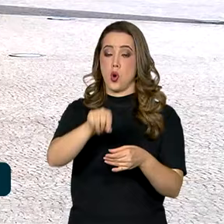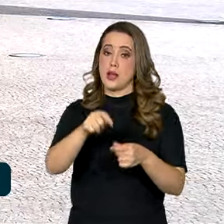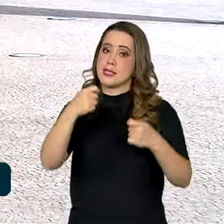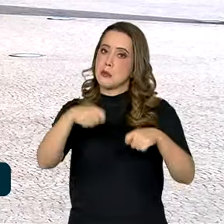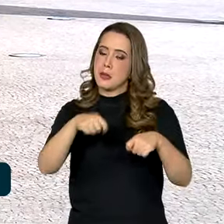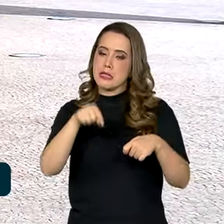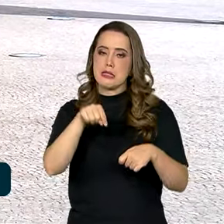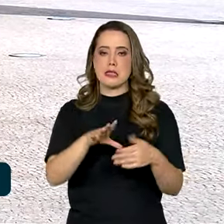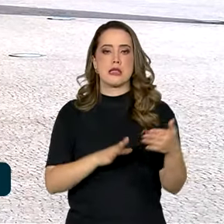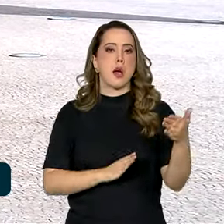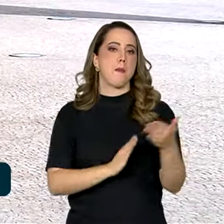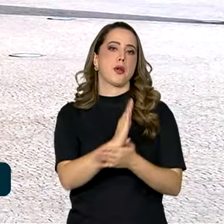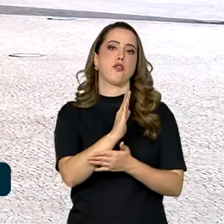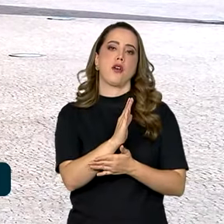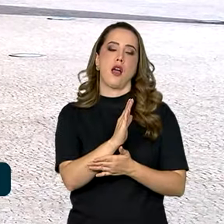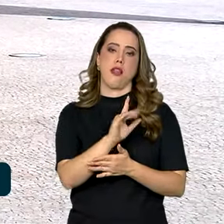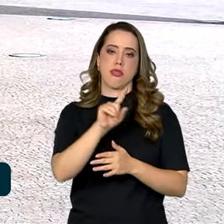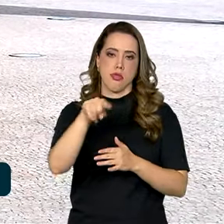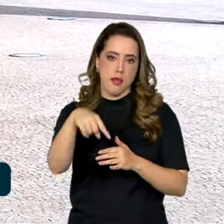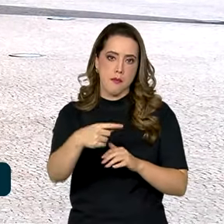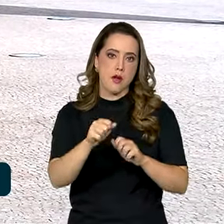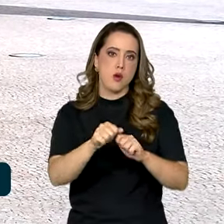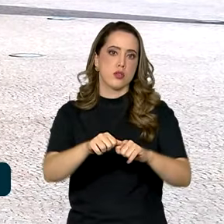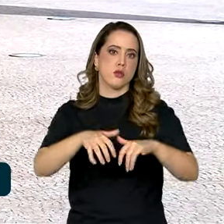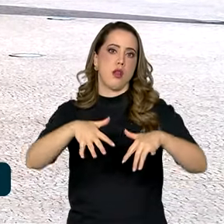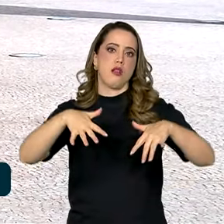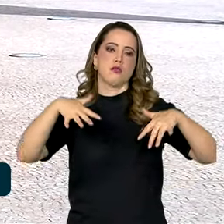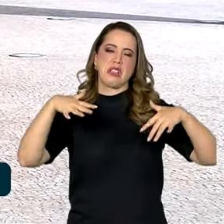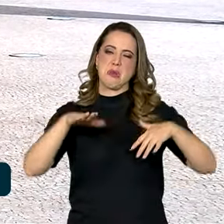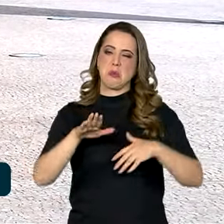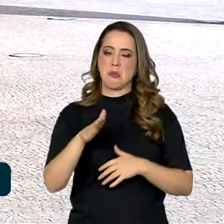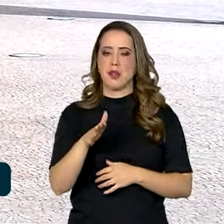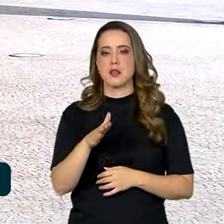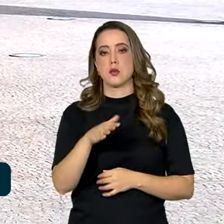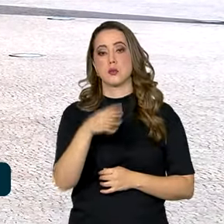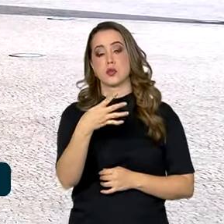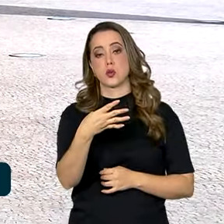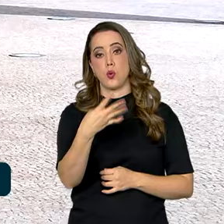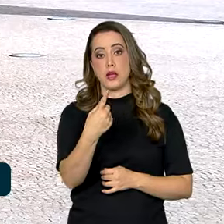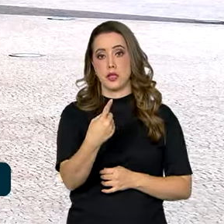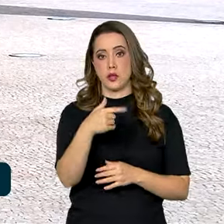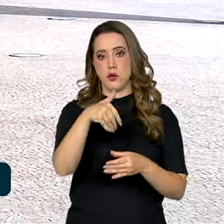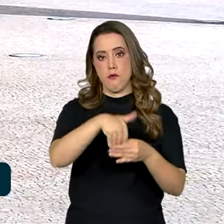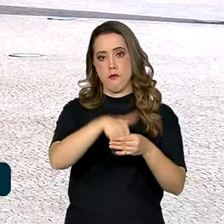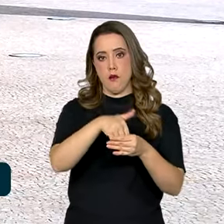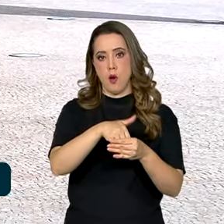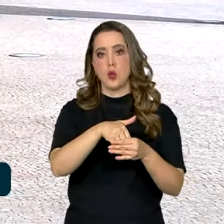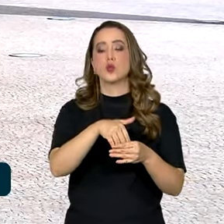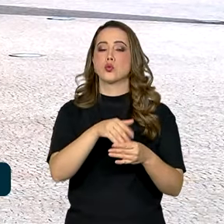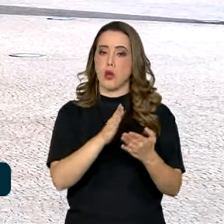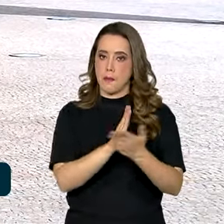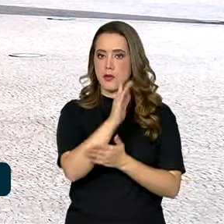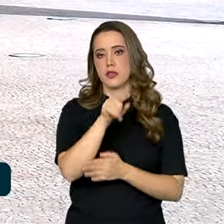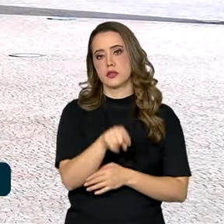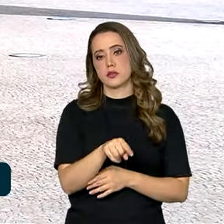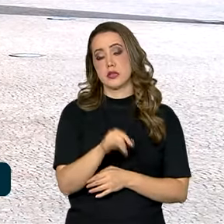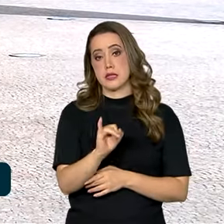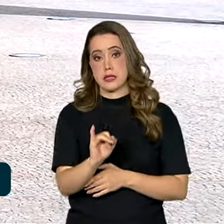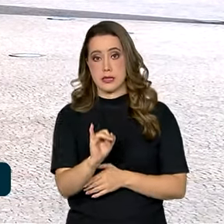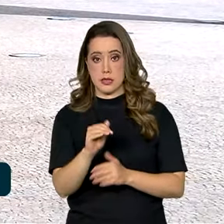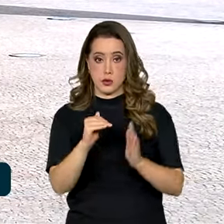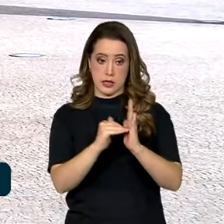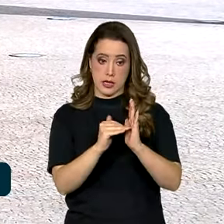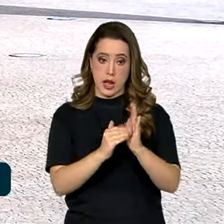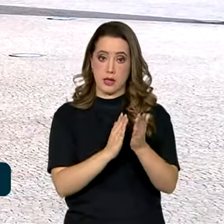aprovados ainda pelo plenário do Senado, com pelo menos 41 votos a favor. Se o Senado aprovar os